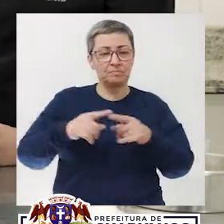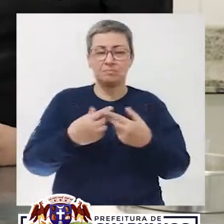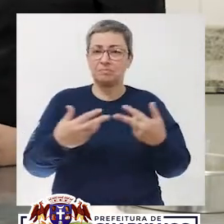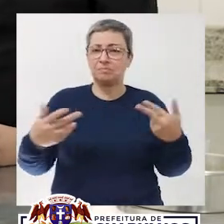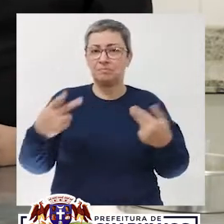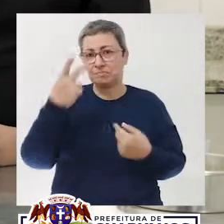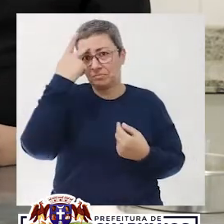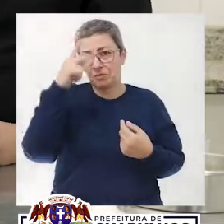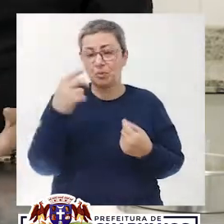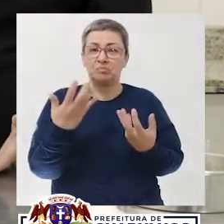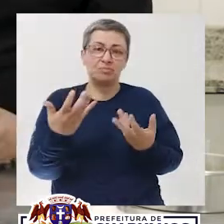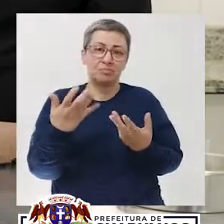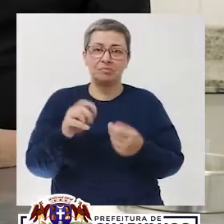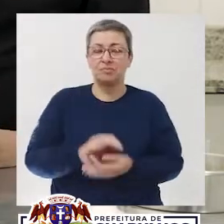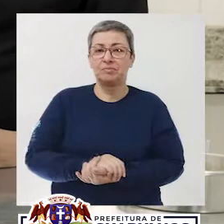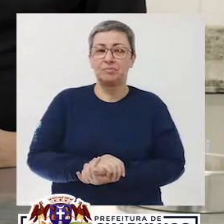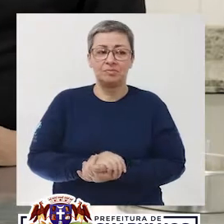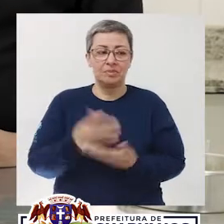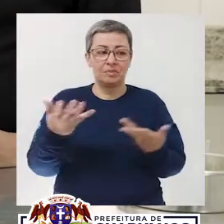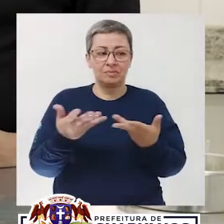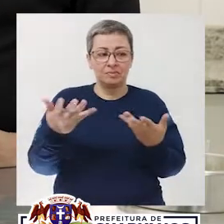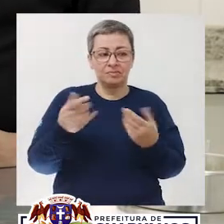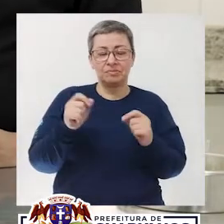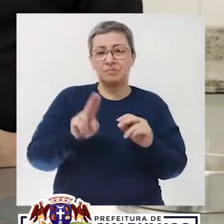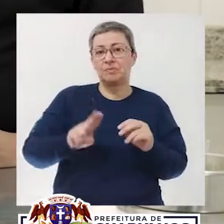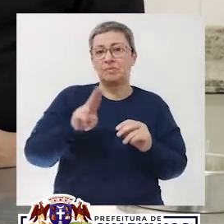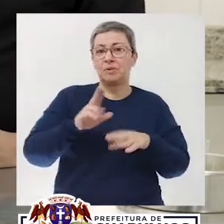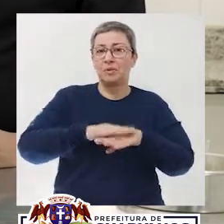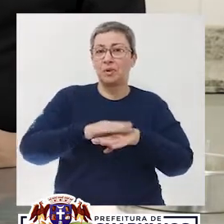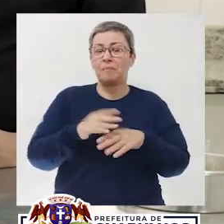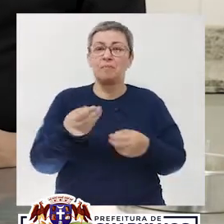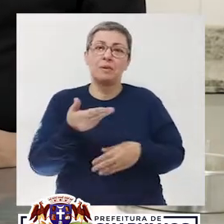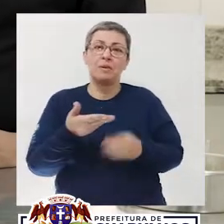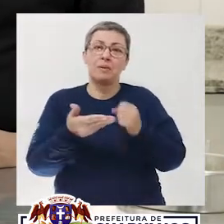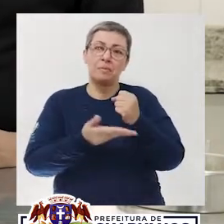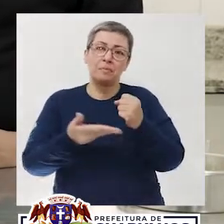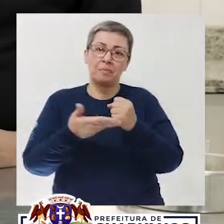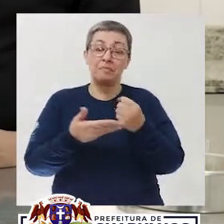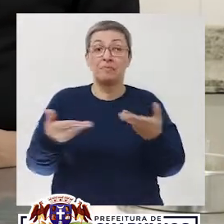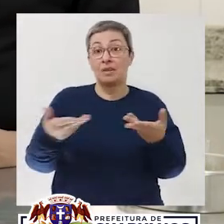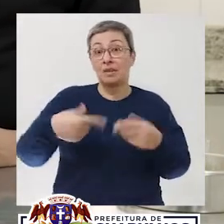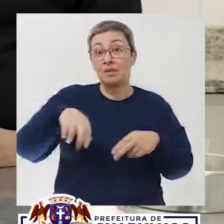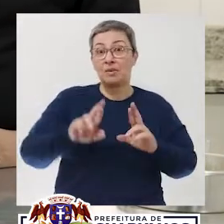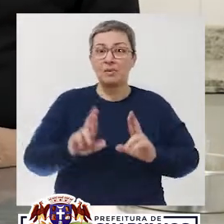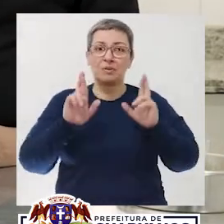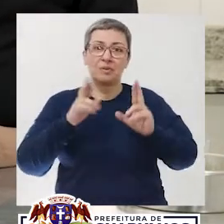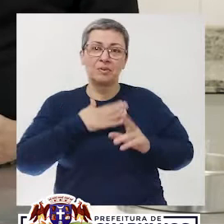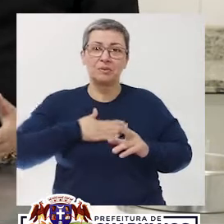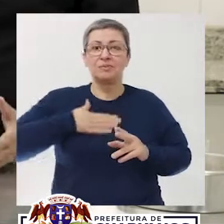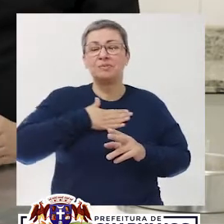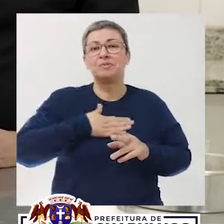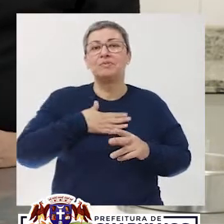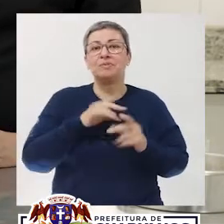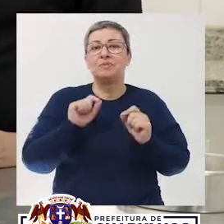decoração vai a gosto A gosto do cliente, né? Sim Mas aqui é o nosso básico Gente, espero